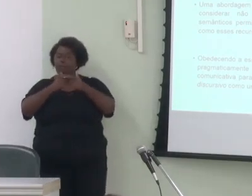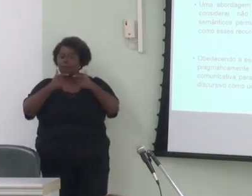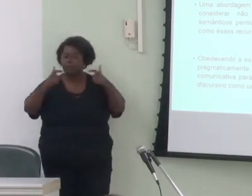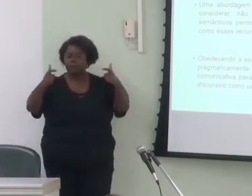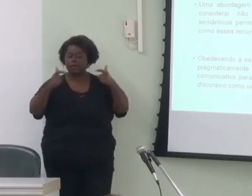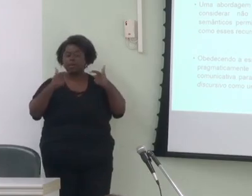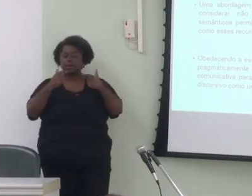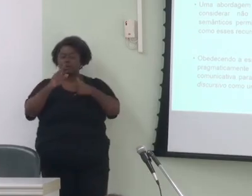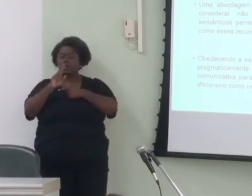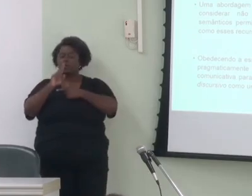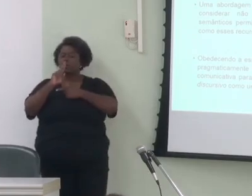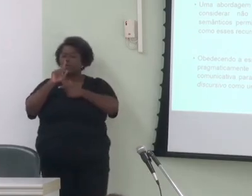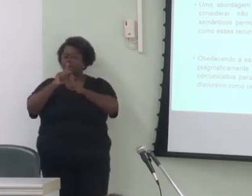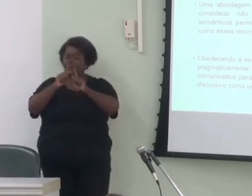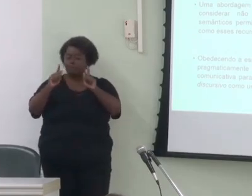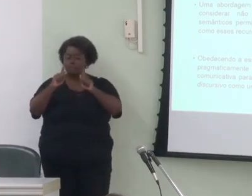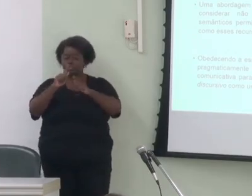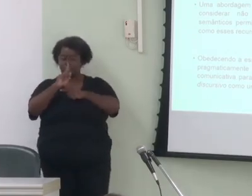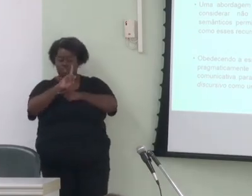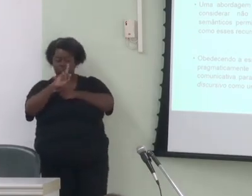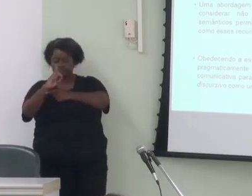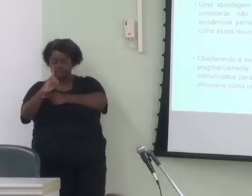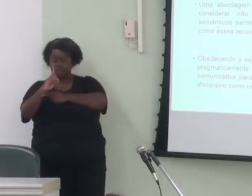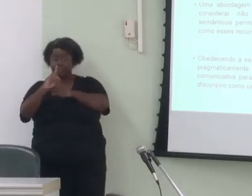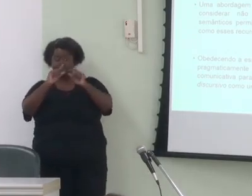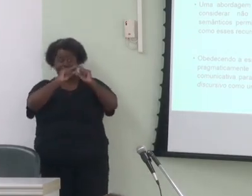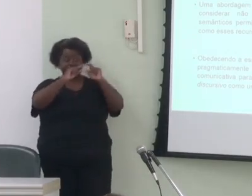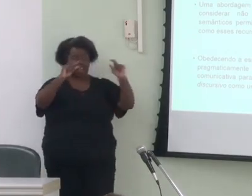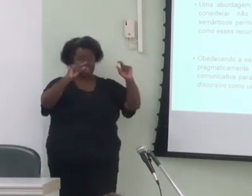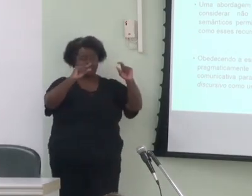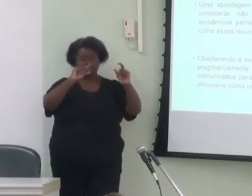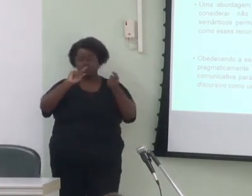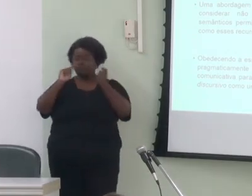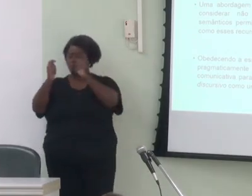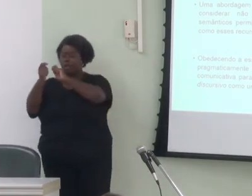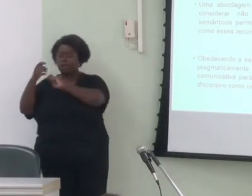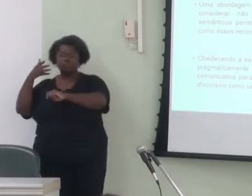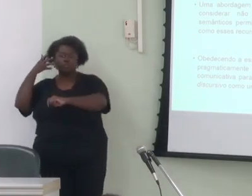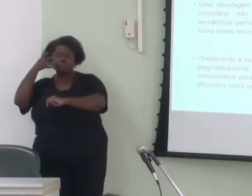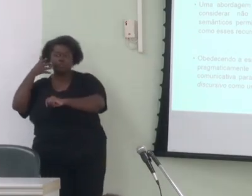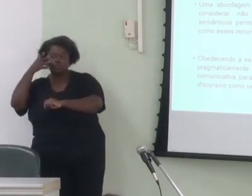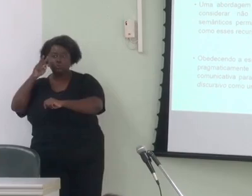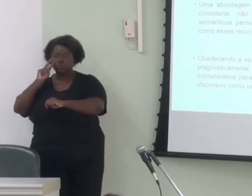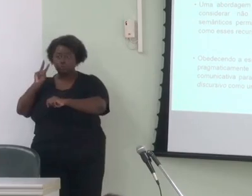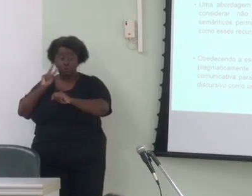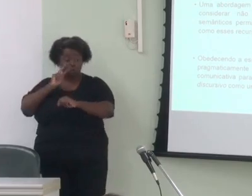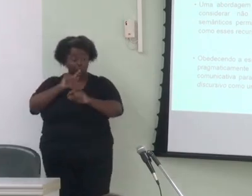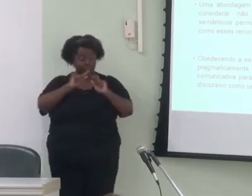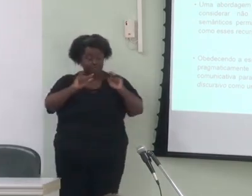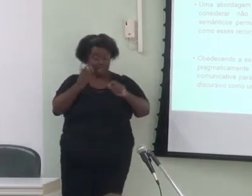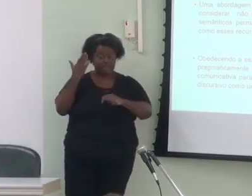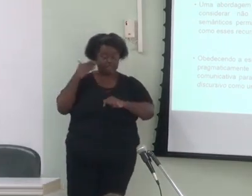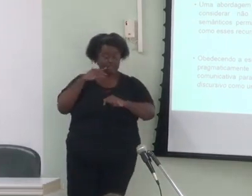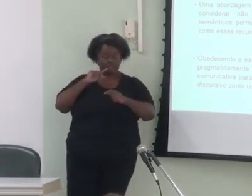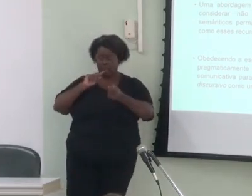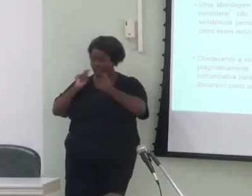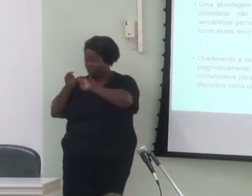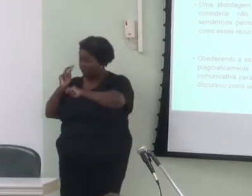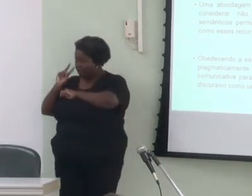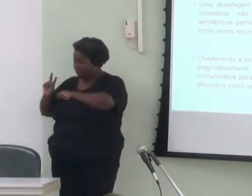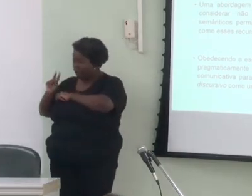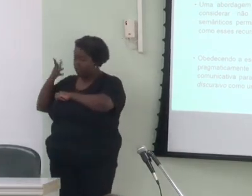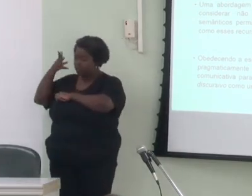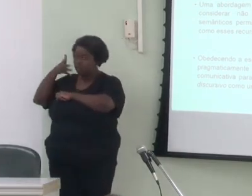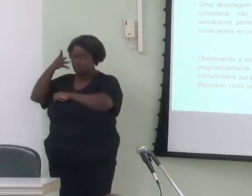gramática funcional da frase para o discurso, uma vez que esses fenômenos linguísticos, muitos deles só